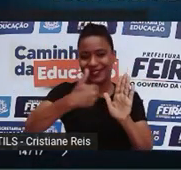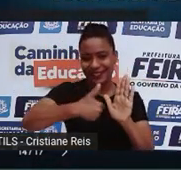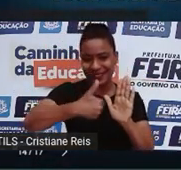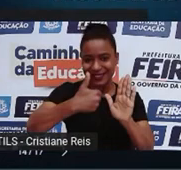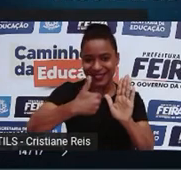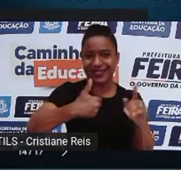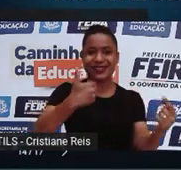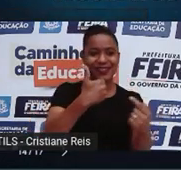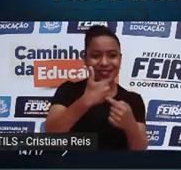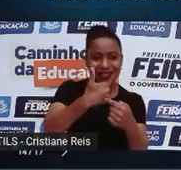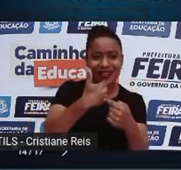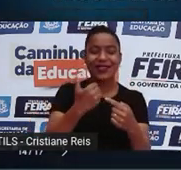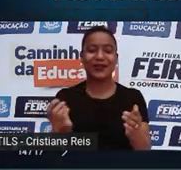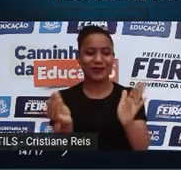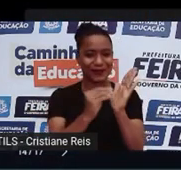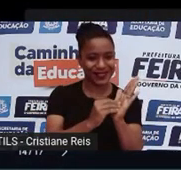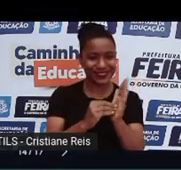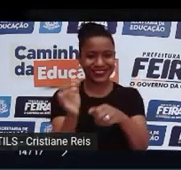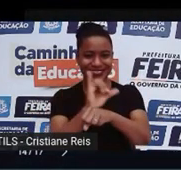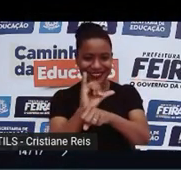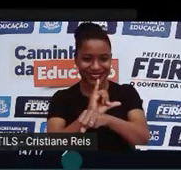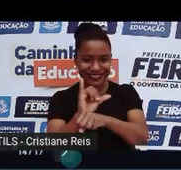se inscreve no canal e compartilhe com seus amigos.